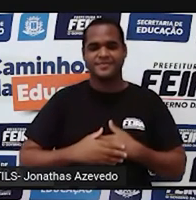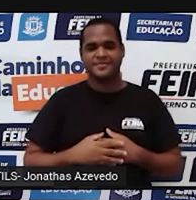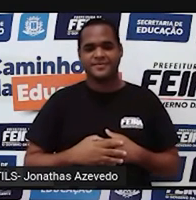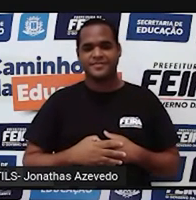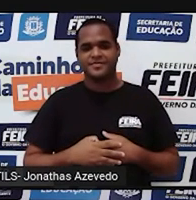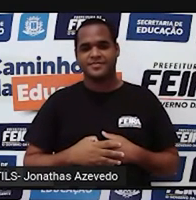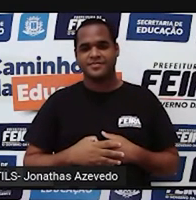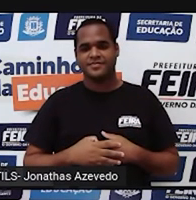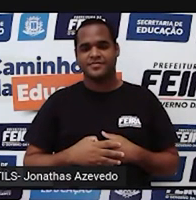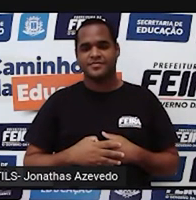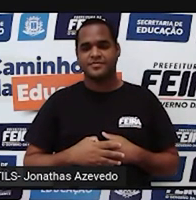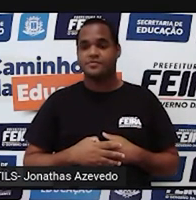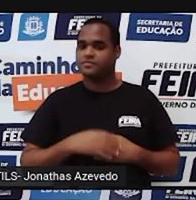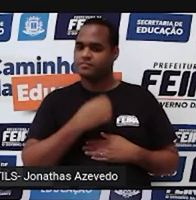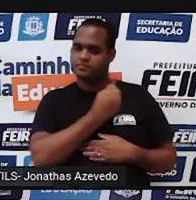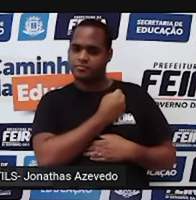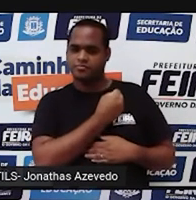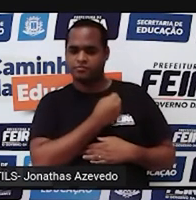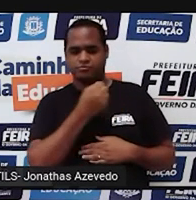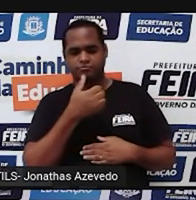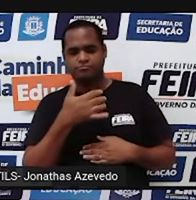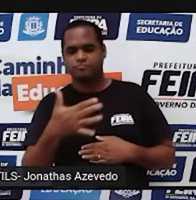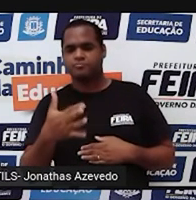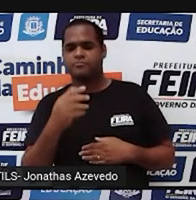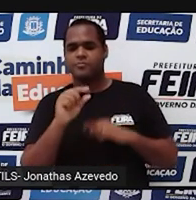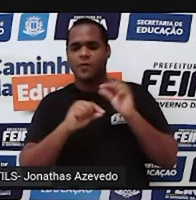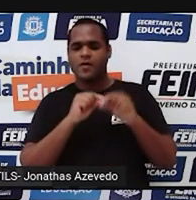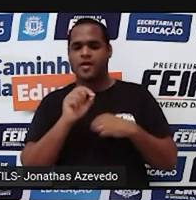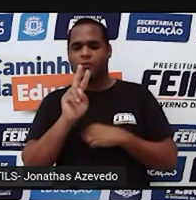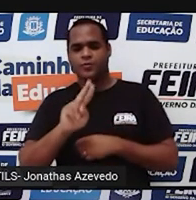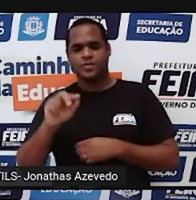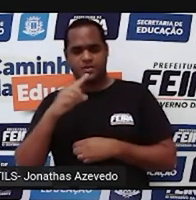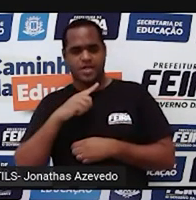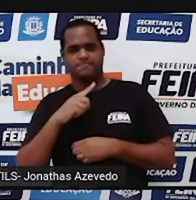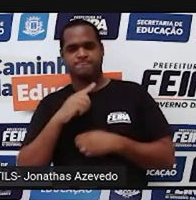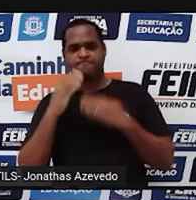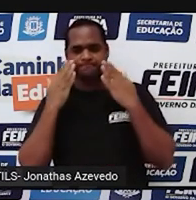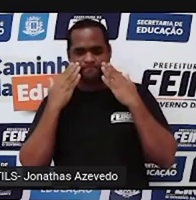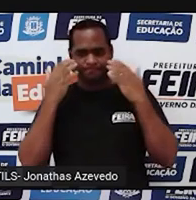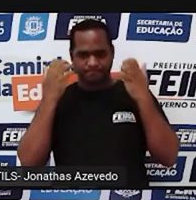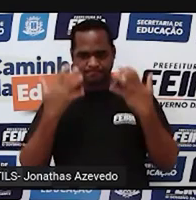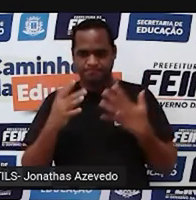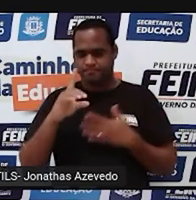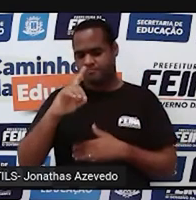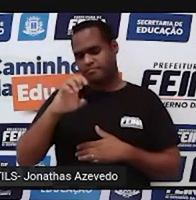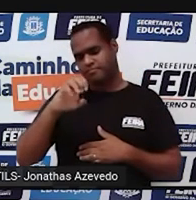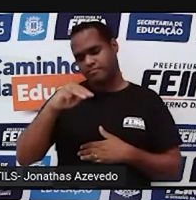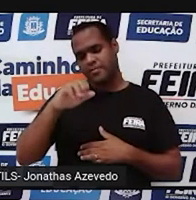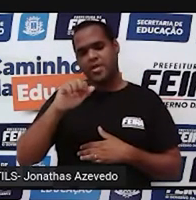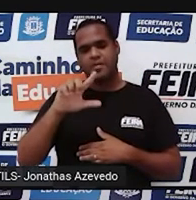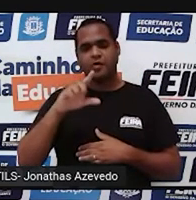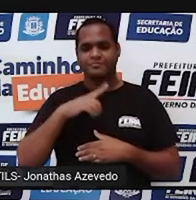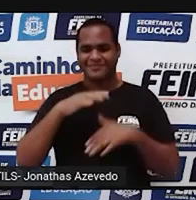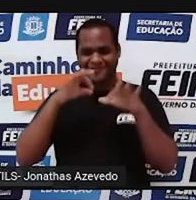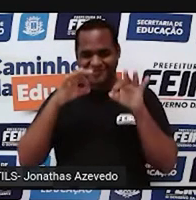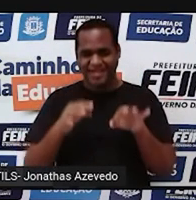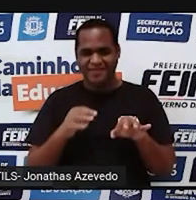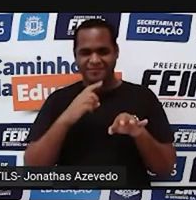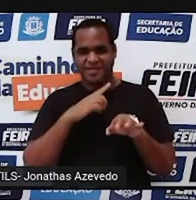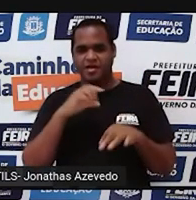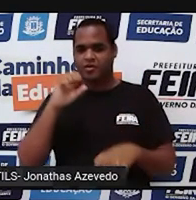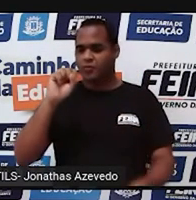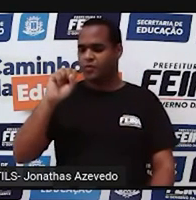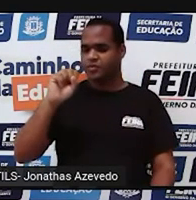Qual dos números a seguir está escrito, usando a representação de número decimal exato? 8,